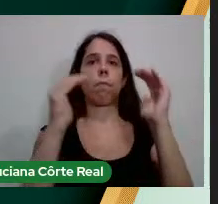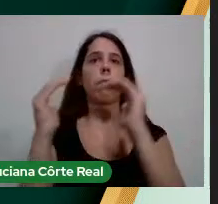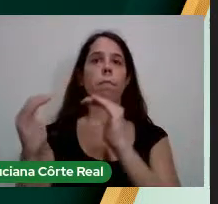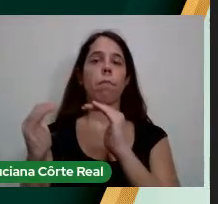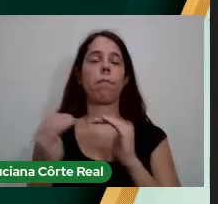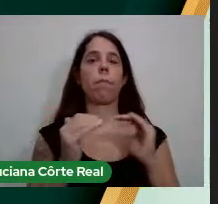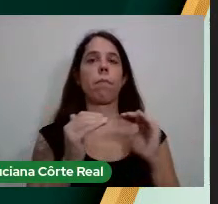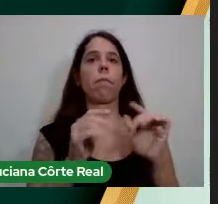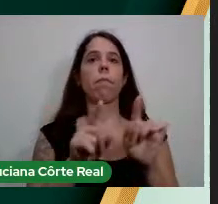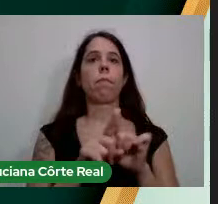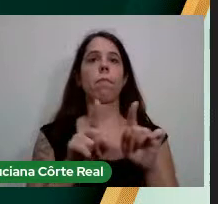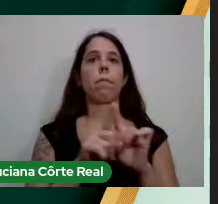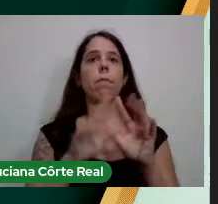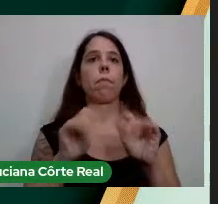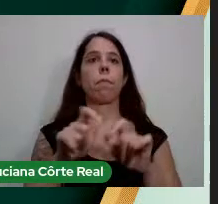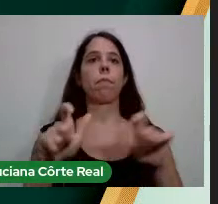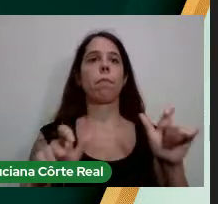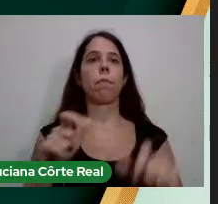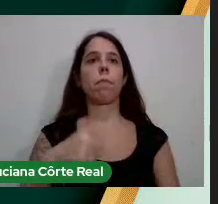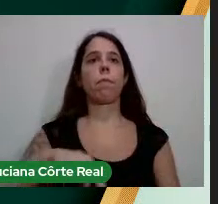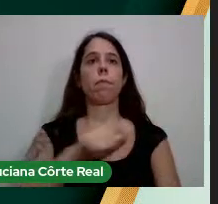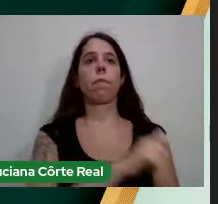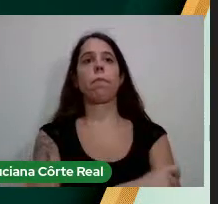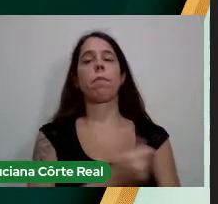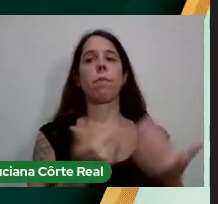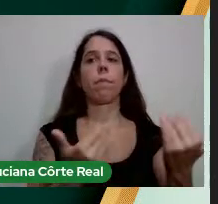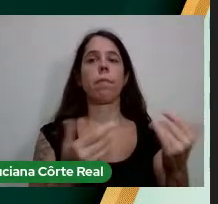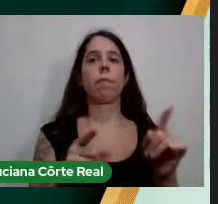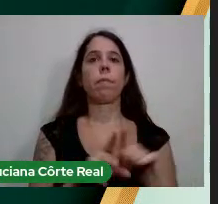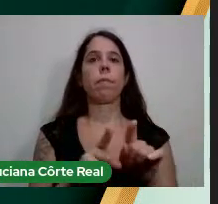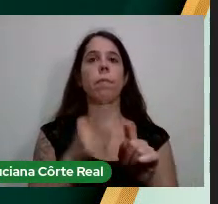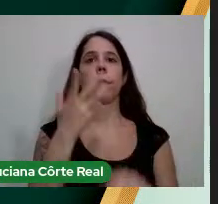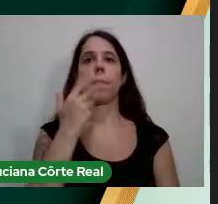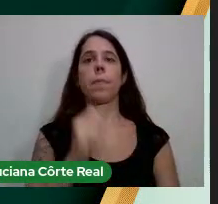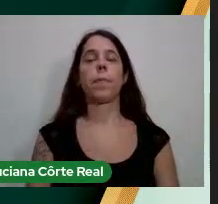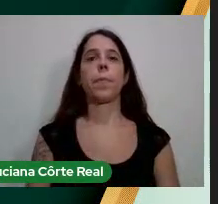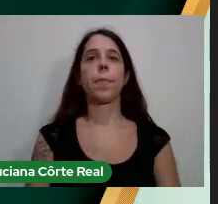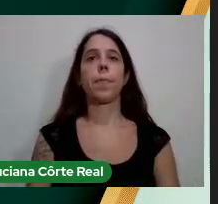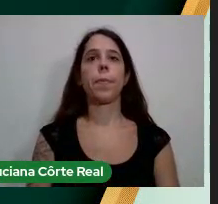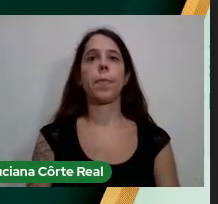Alunos Os nossos Jovens As nossas Crianças